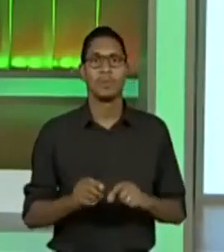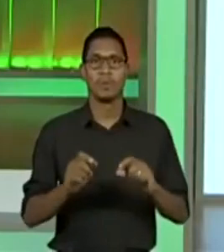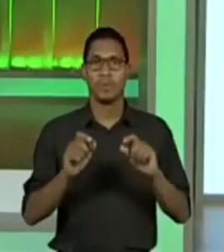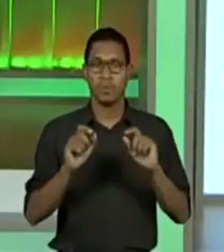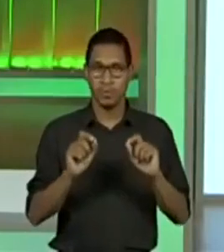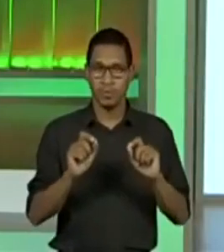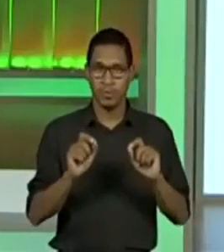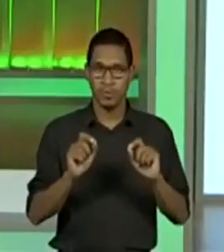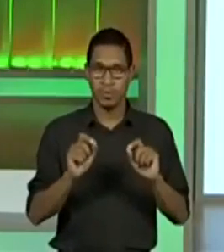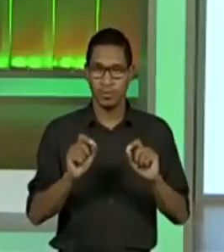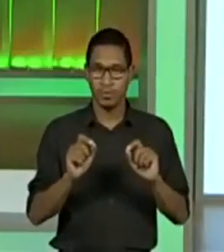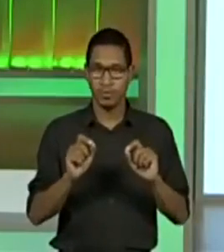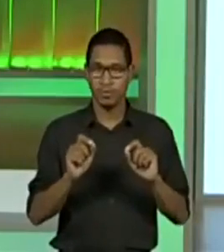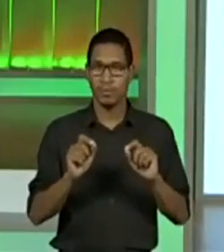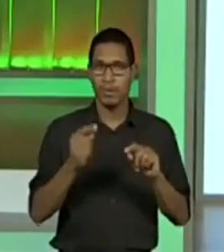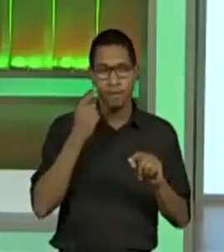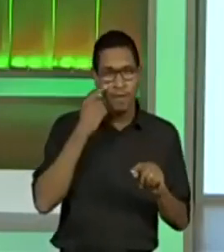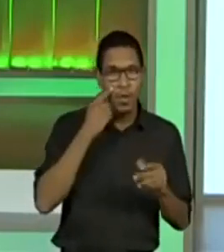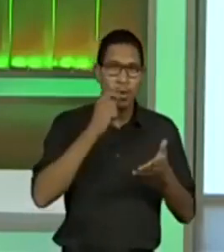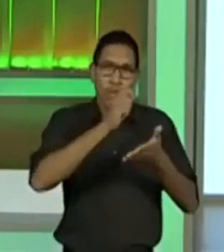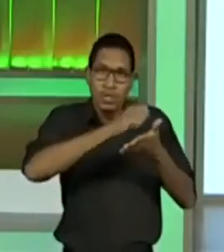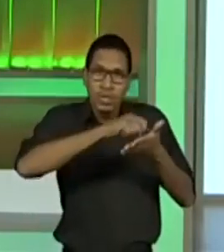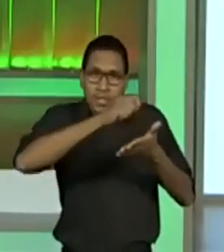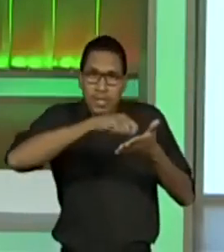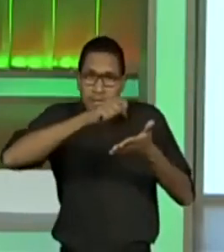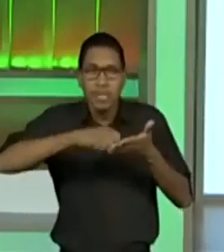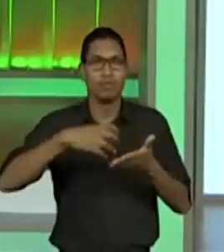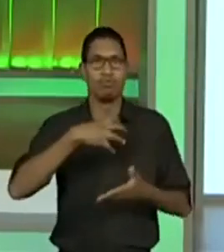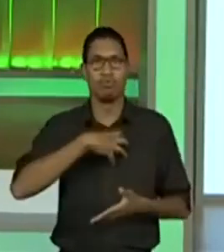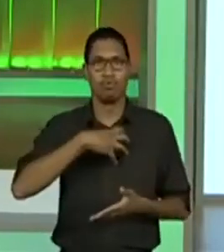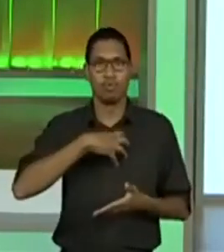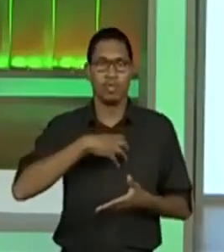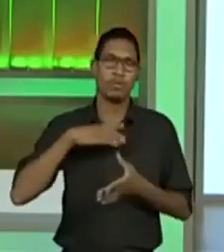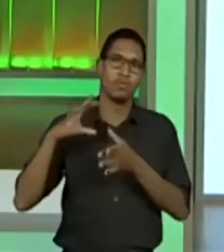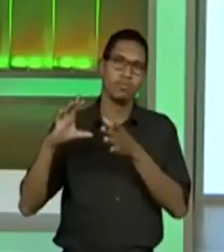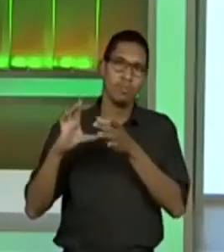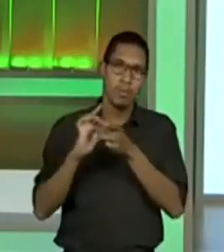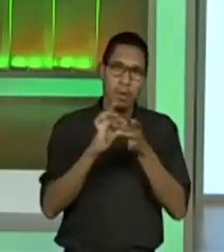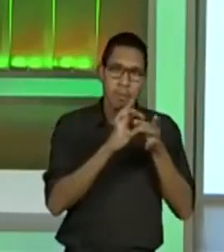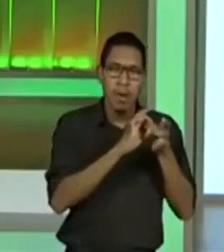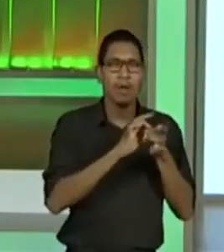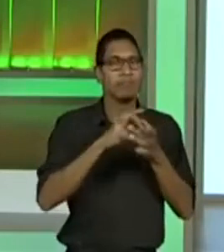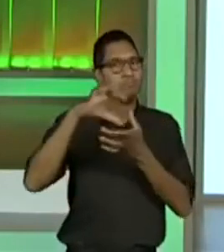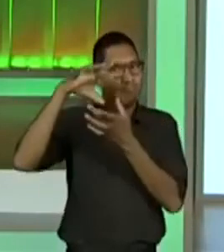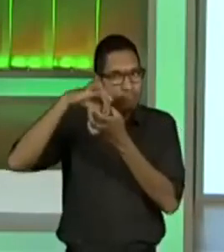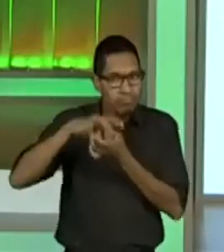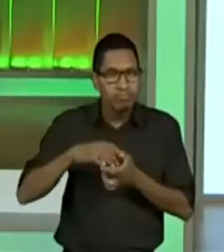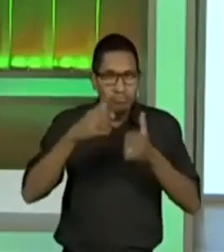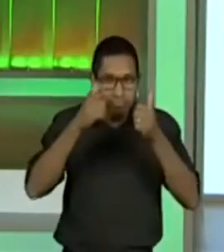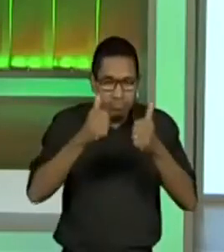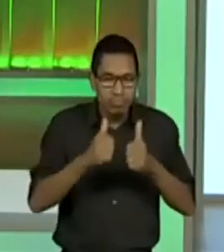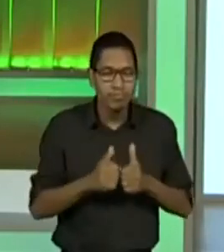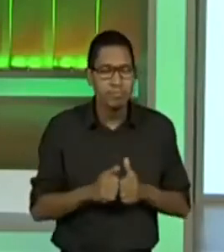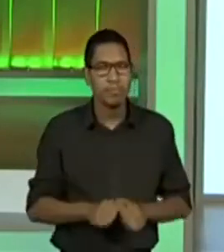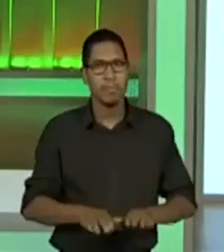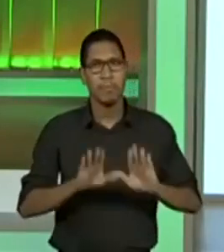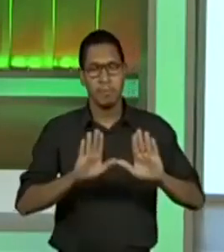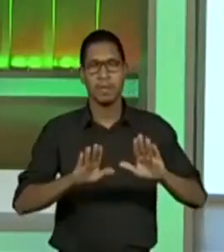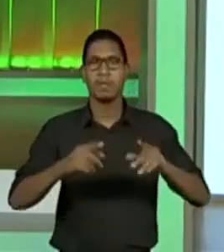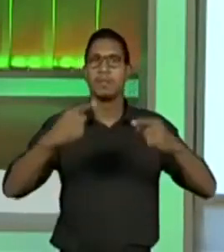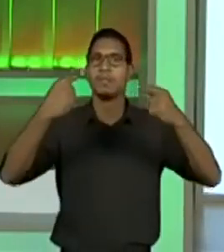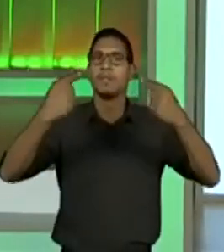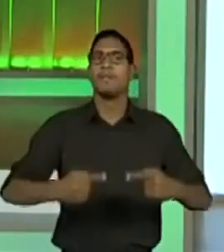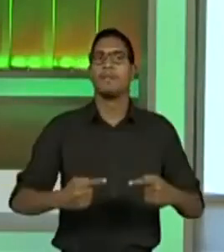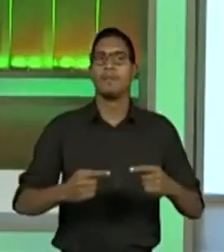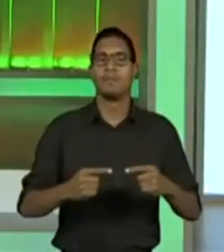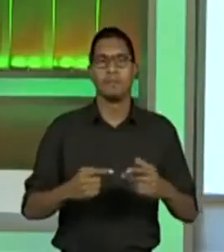Correção feita, ortografia, estrutura composicional. Agora eu tenho um desafio. Isso tem que ser transcrito, ou